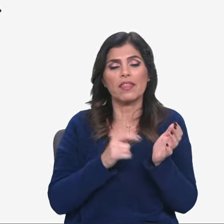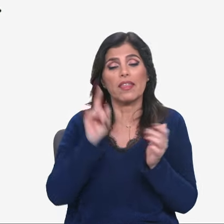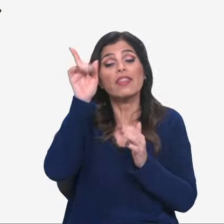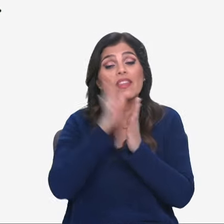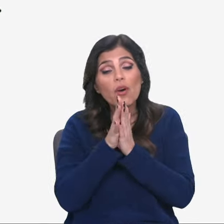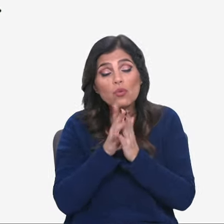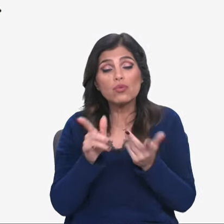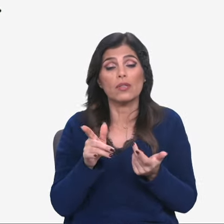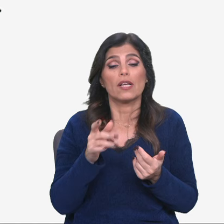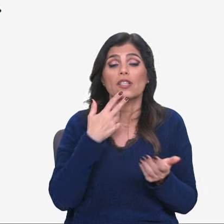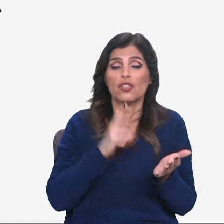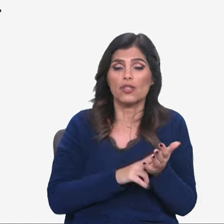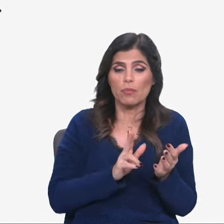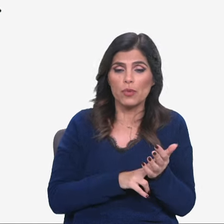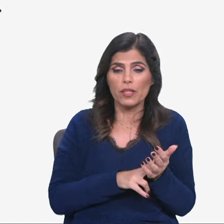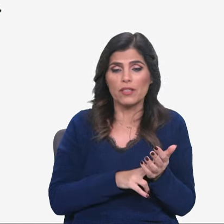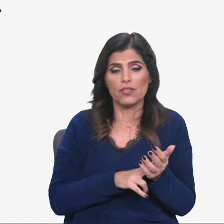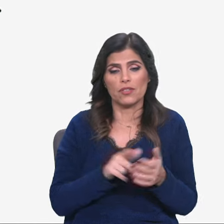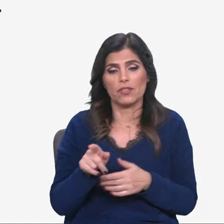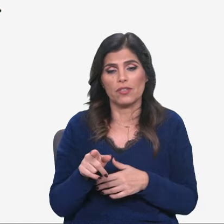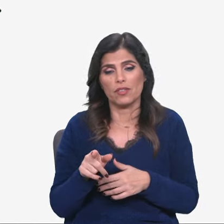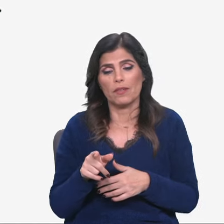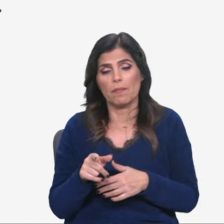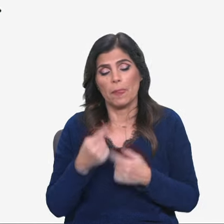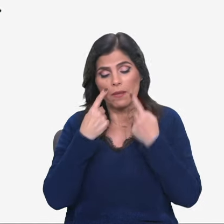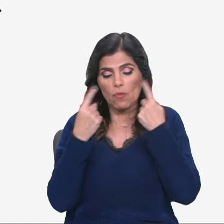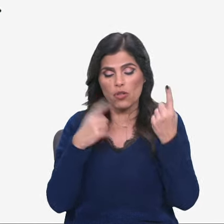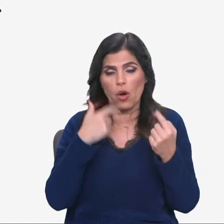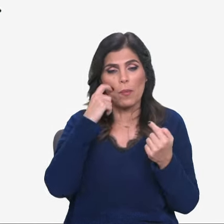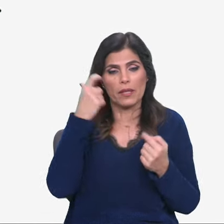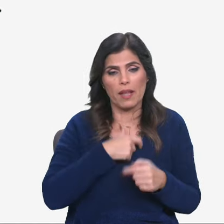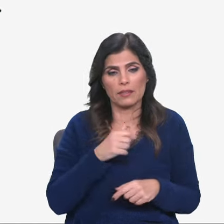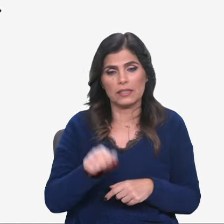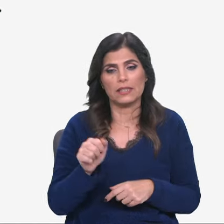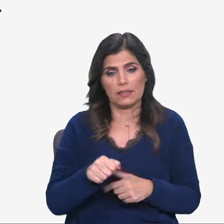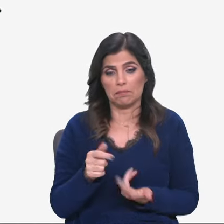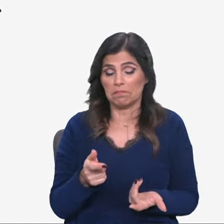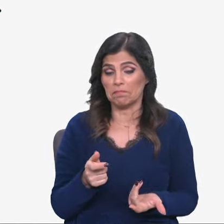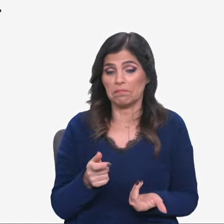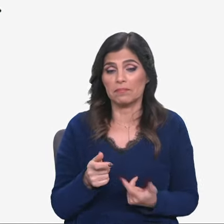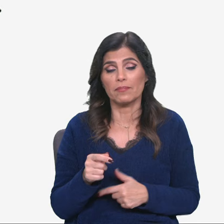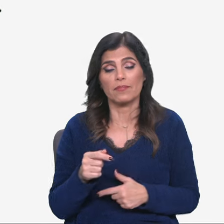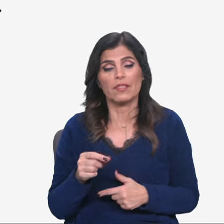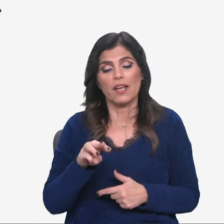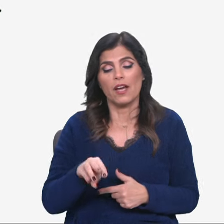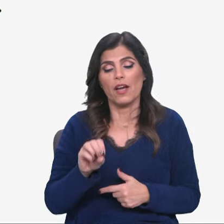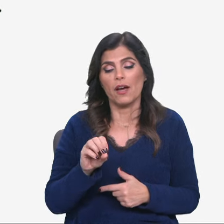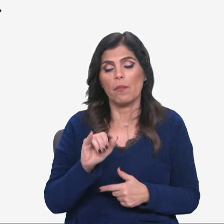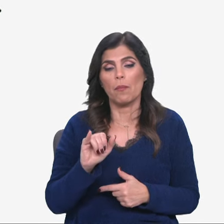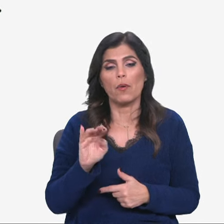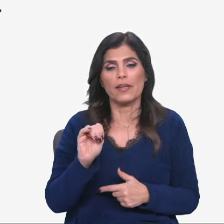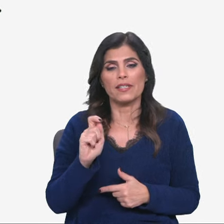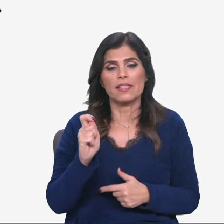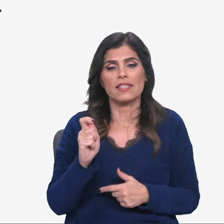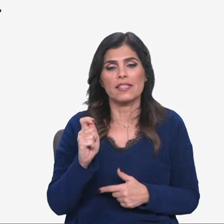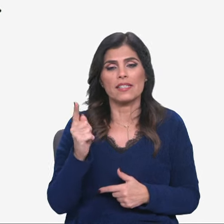testemunhas deste Deus que se revela à humanidade. Sim, e Moisés, por excelência, não